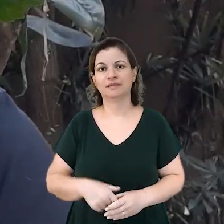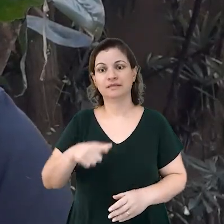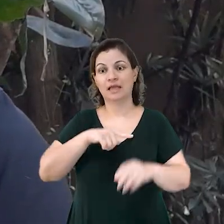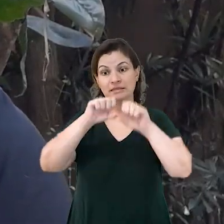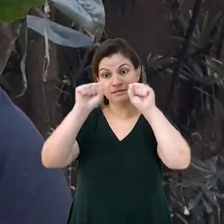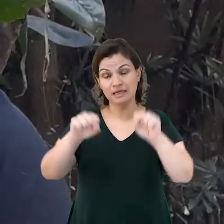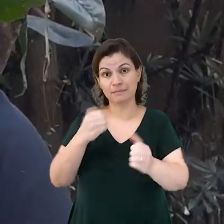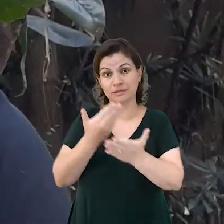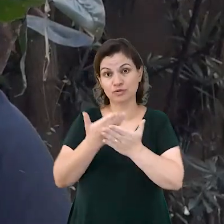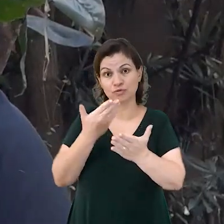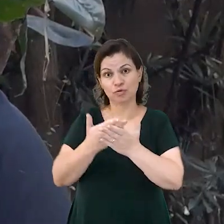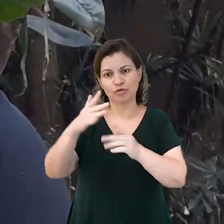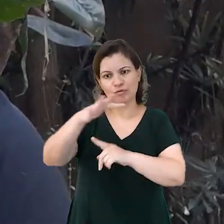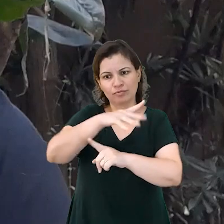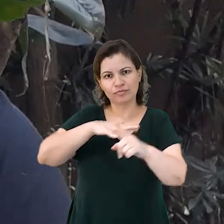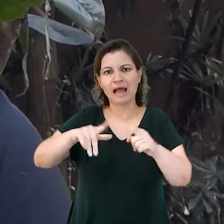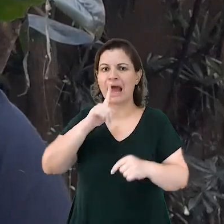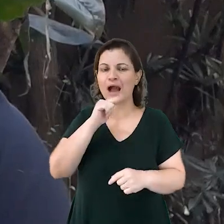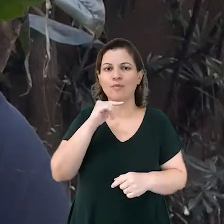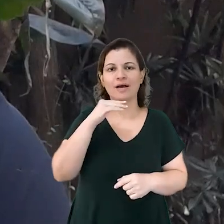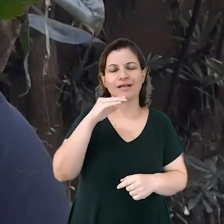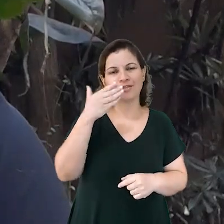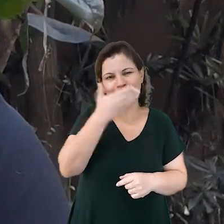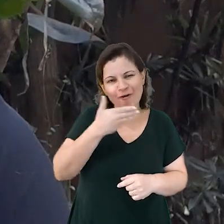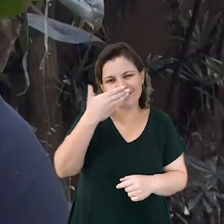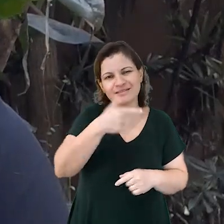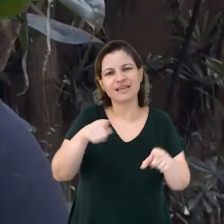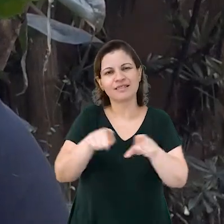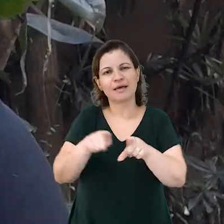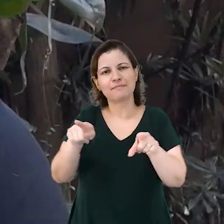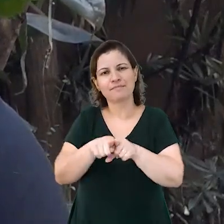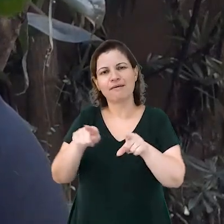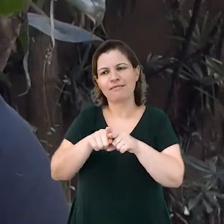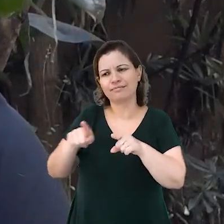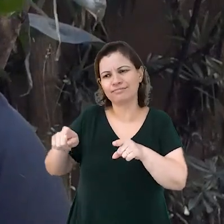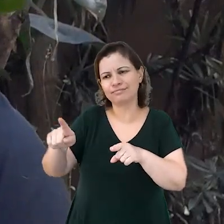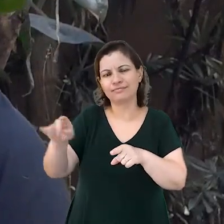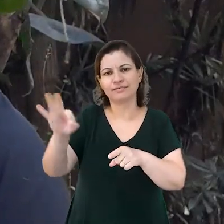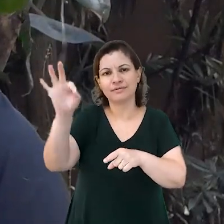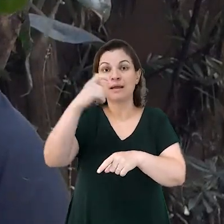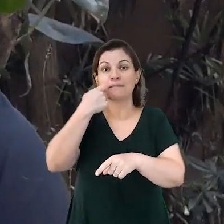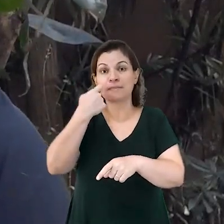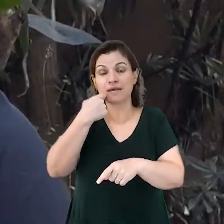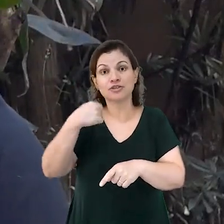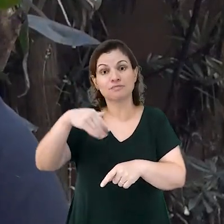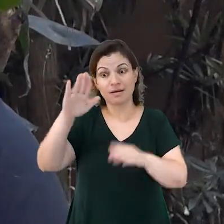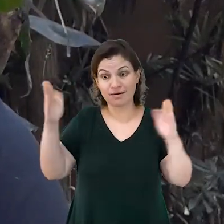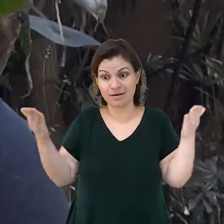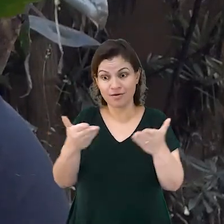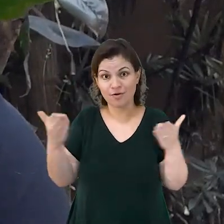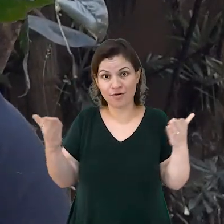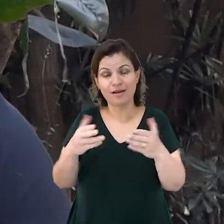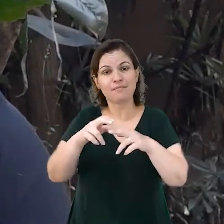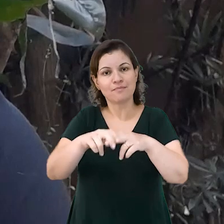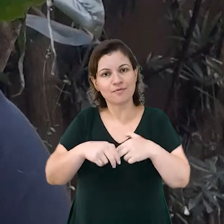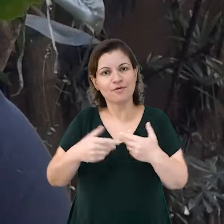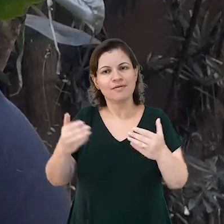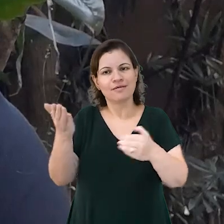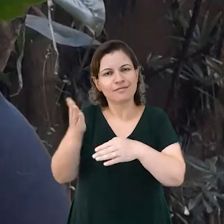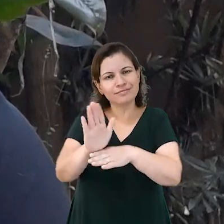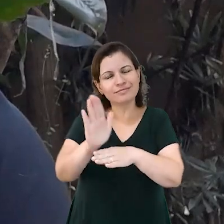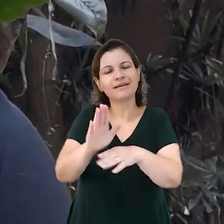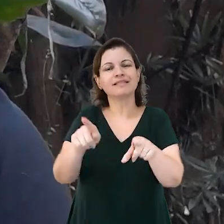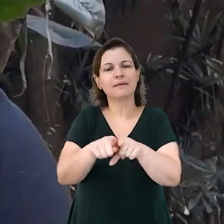sistema de estudo são ecossistemas de água doce e organismos como girinos, insetos e peixes, e mais recentemente, através de